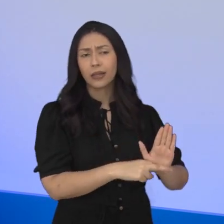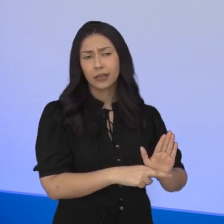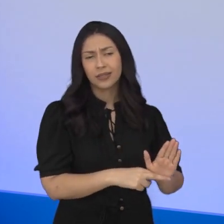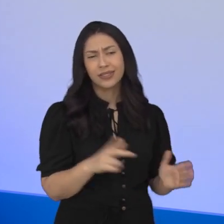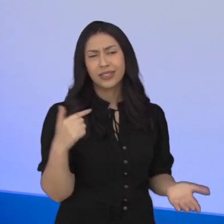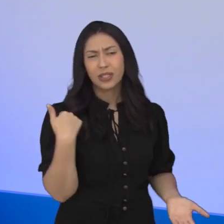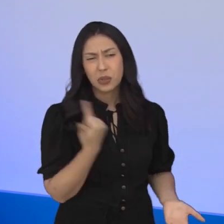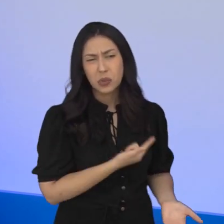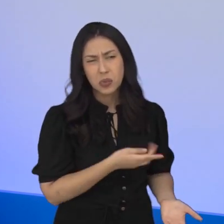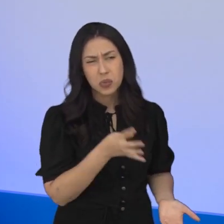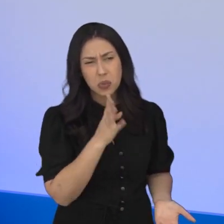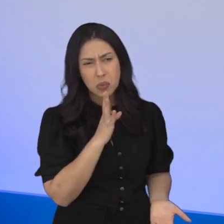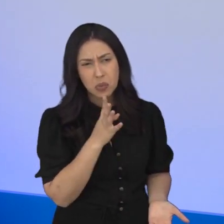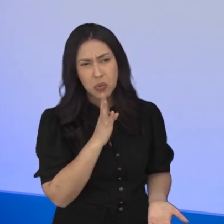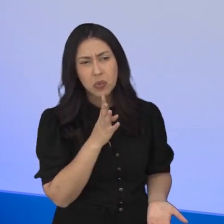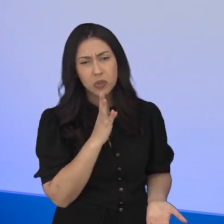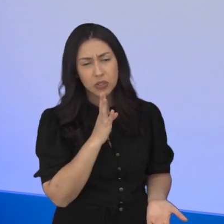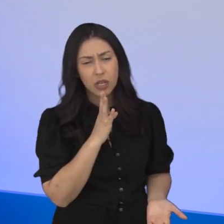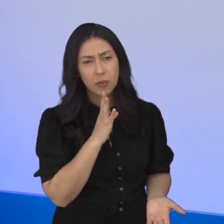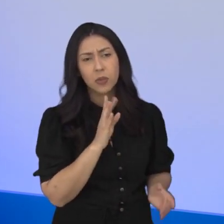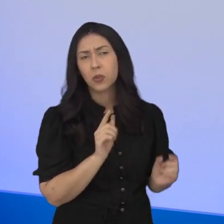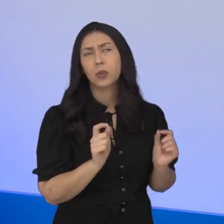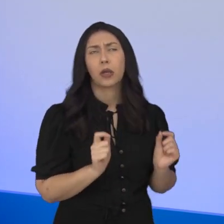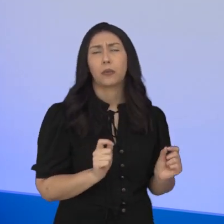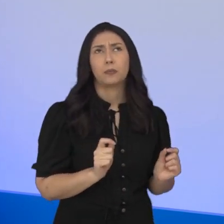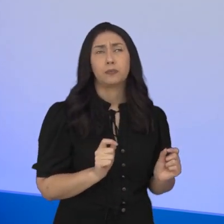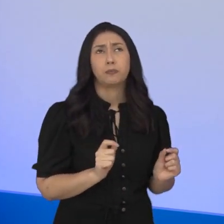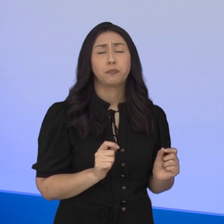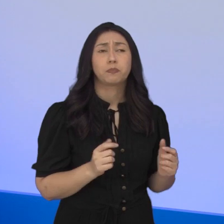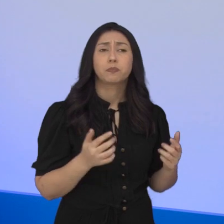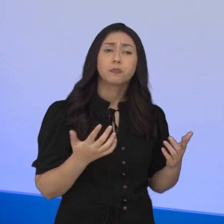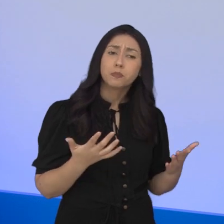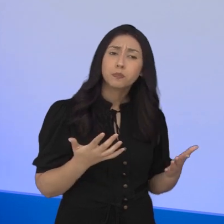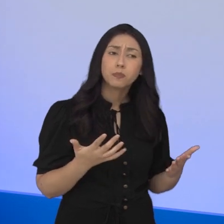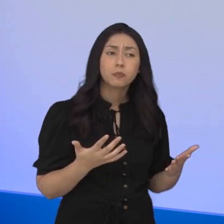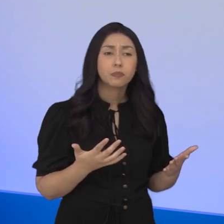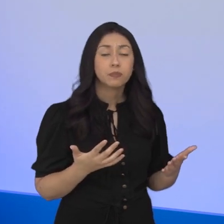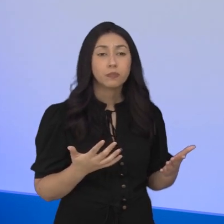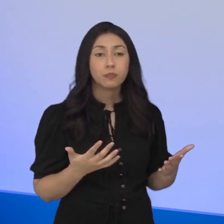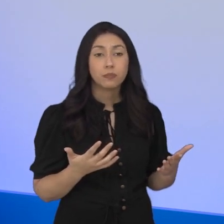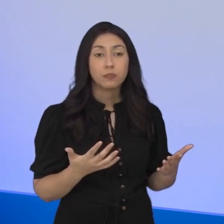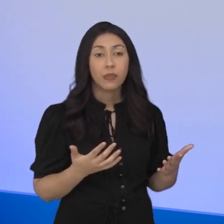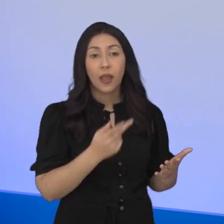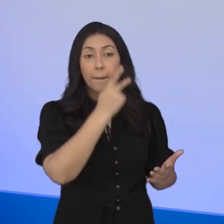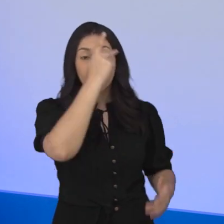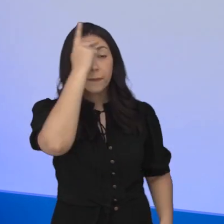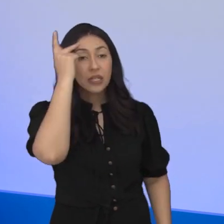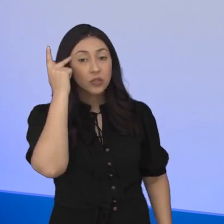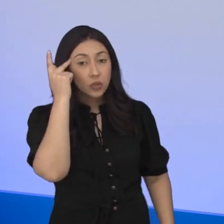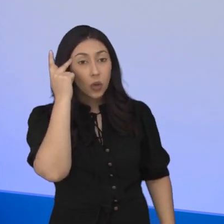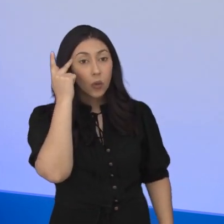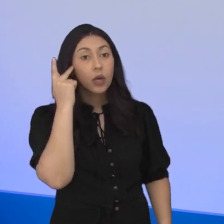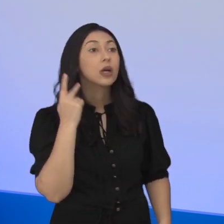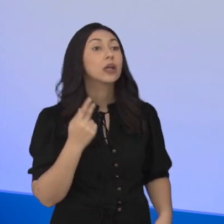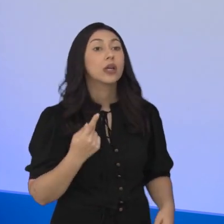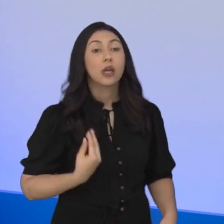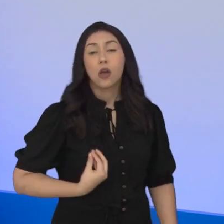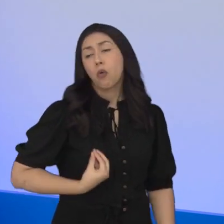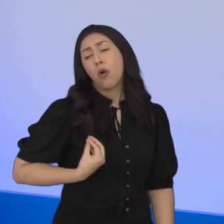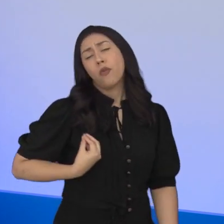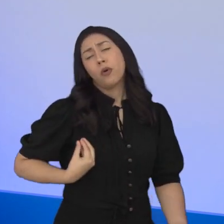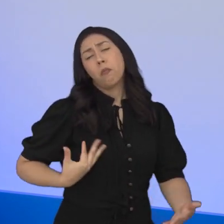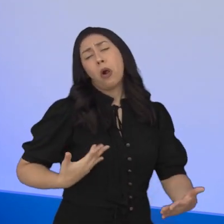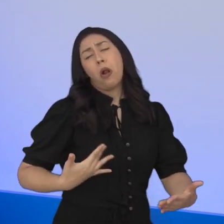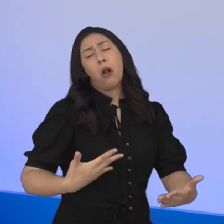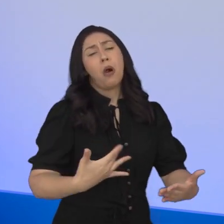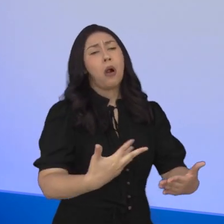acostumado, que a nossa noção de servidor público, ela é mais próxima do que a gente vê, que é o cara que fica o resto